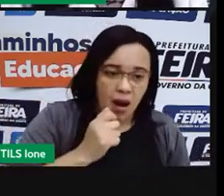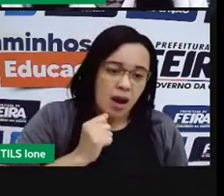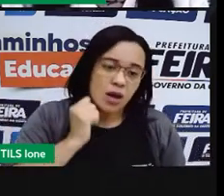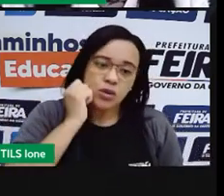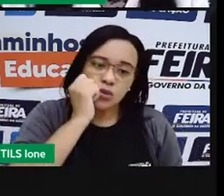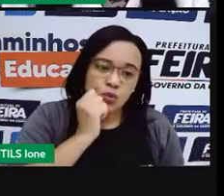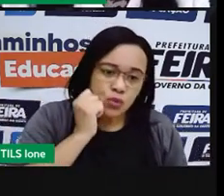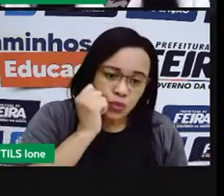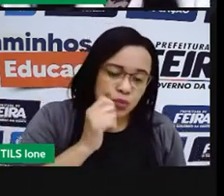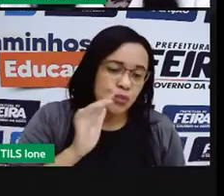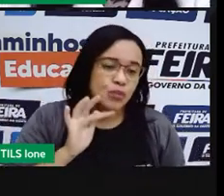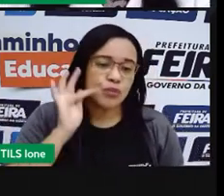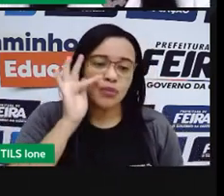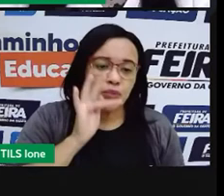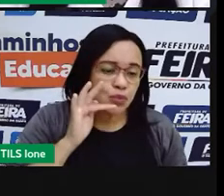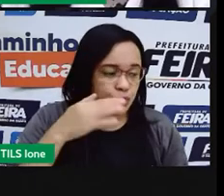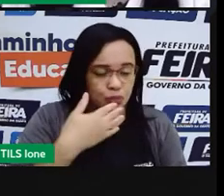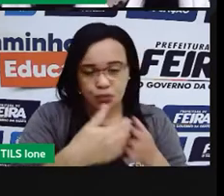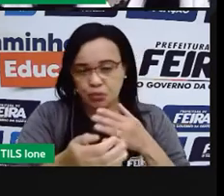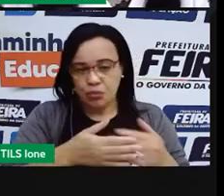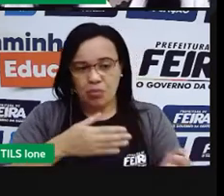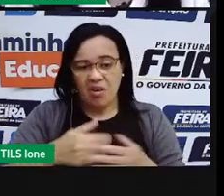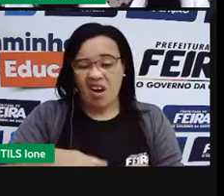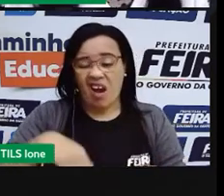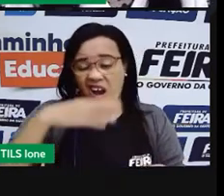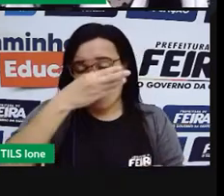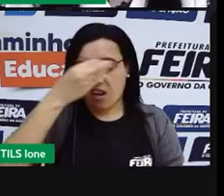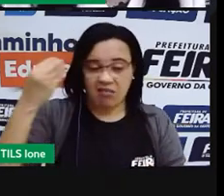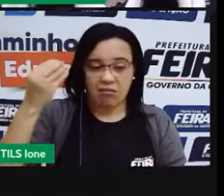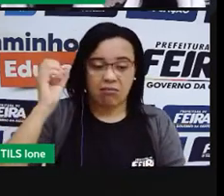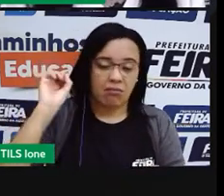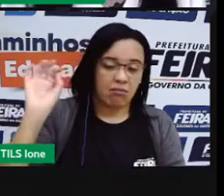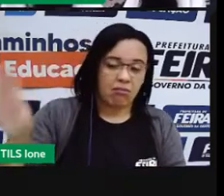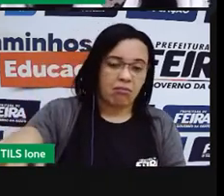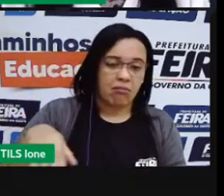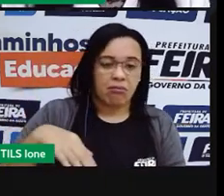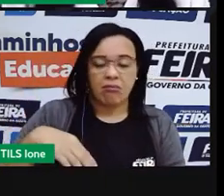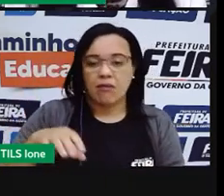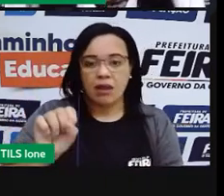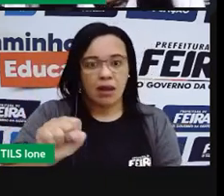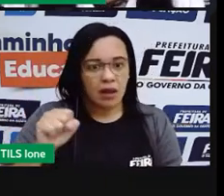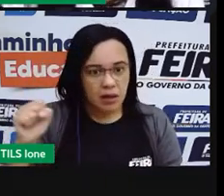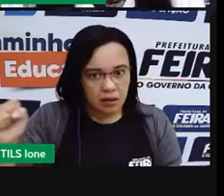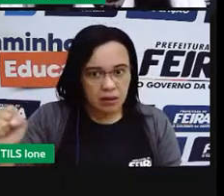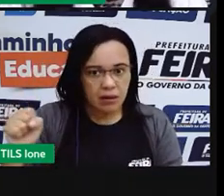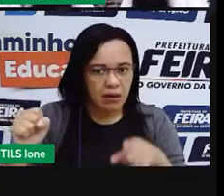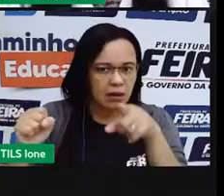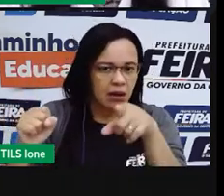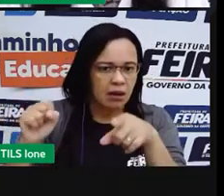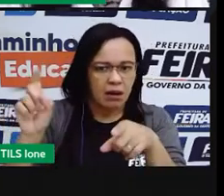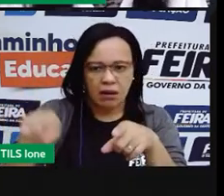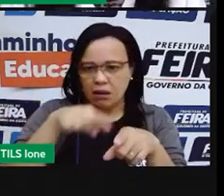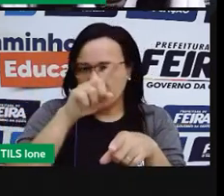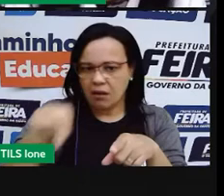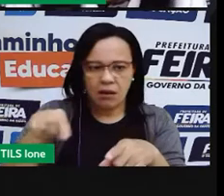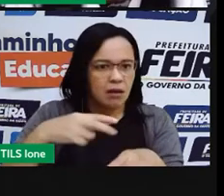fechar direito, ou deixar aberta e vai conversar. Isso acaba consumindo mais energia